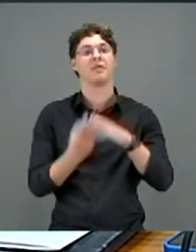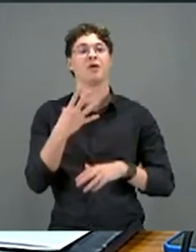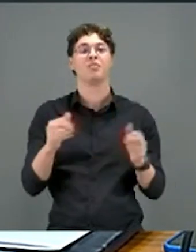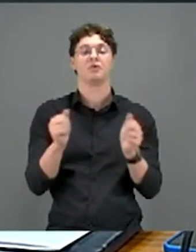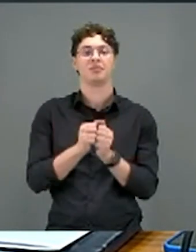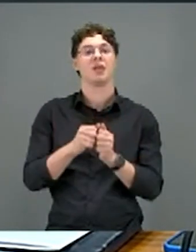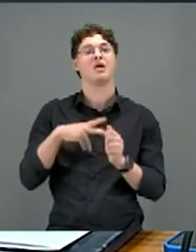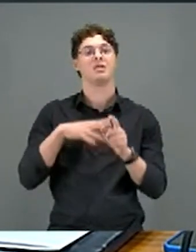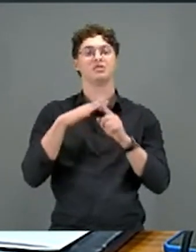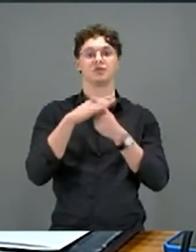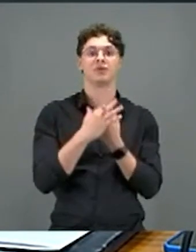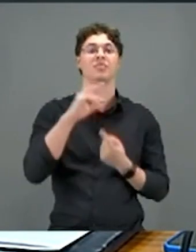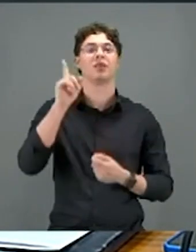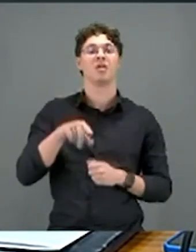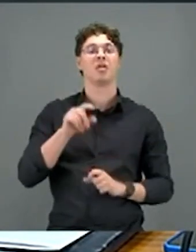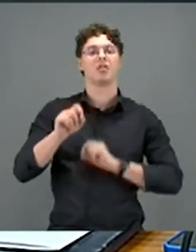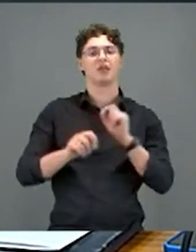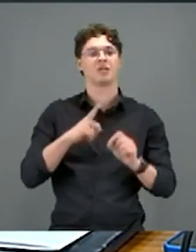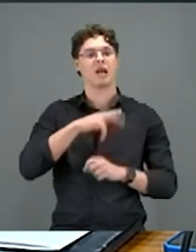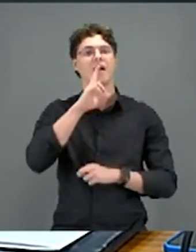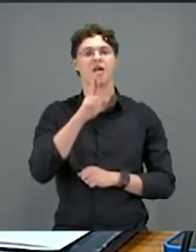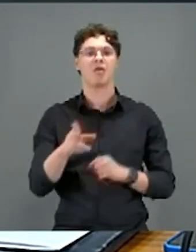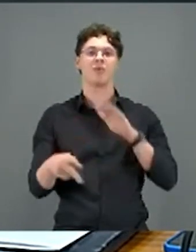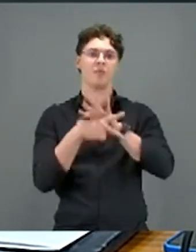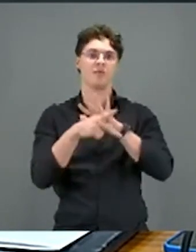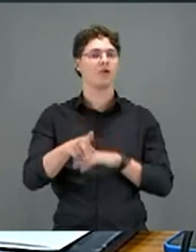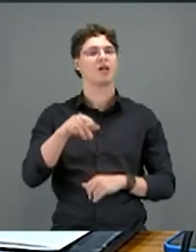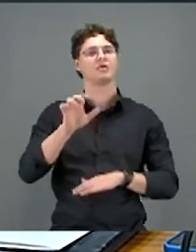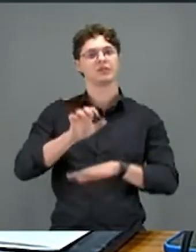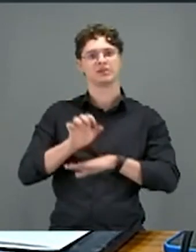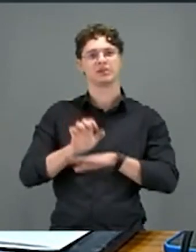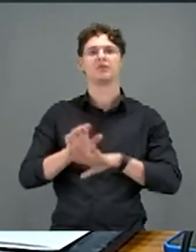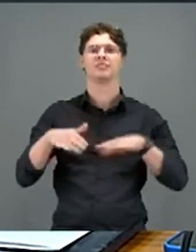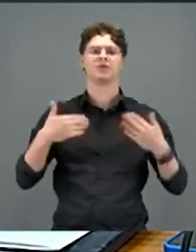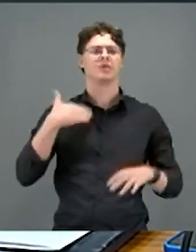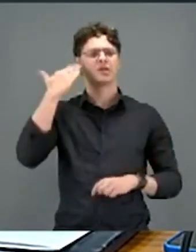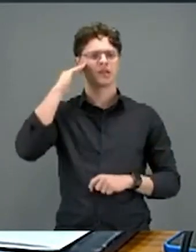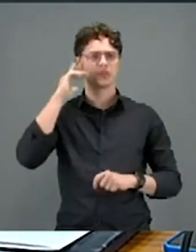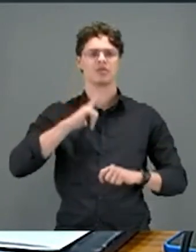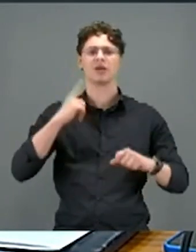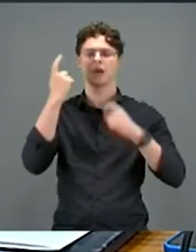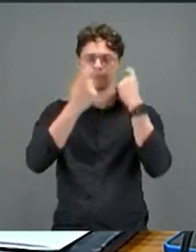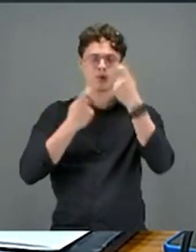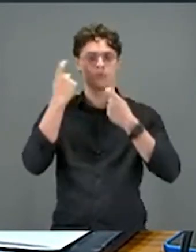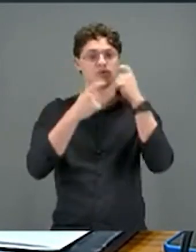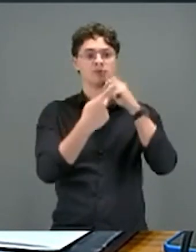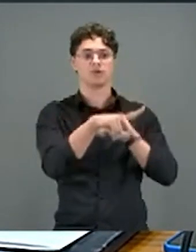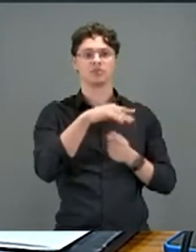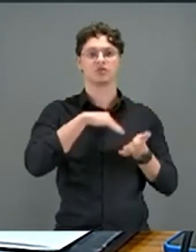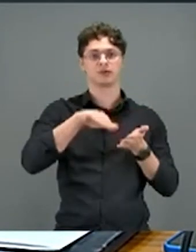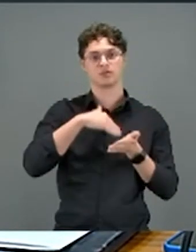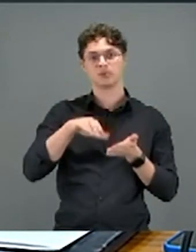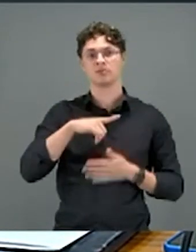situação, ela pode dar uma resposta para o Estado. Entendo a preocupação dos dois secretários. Eles só